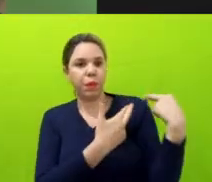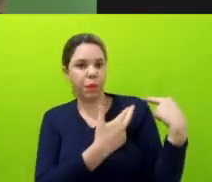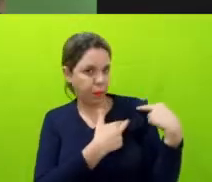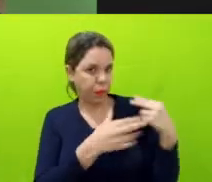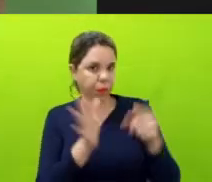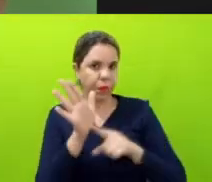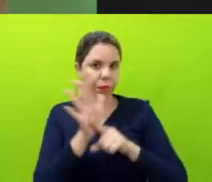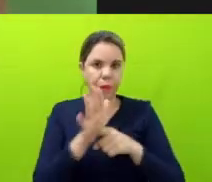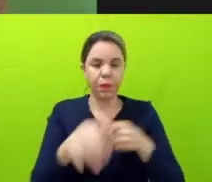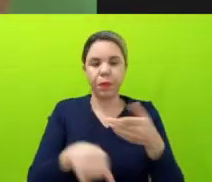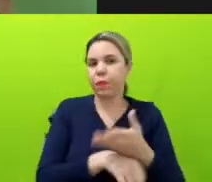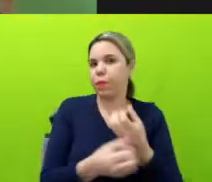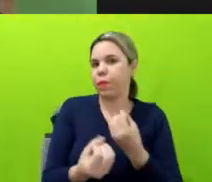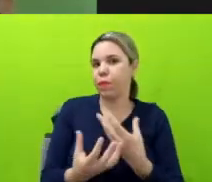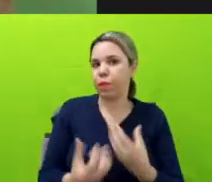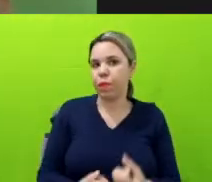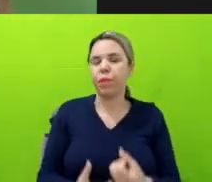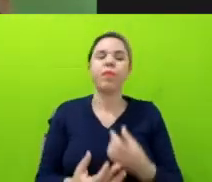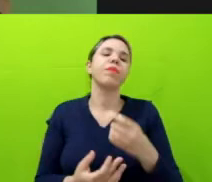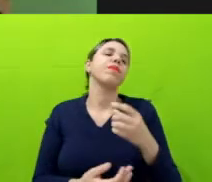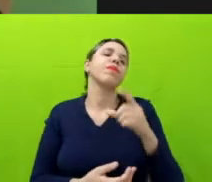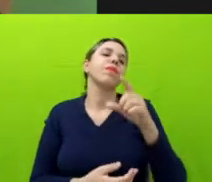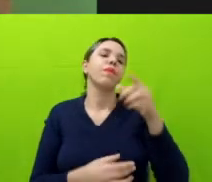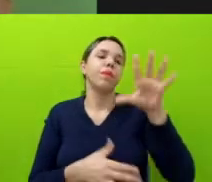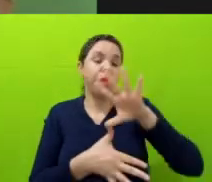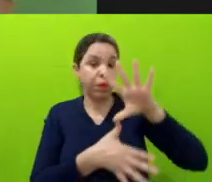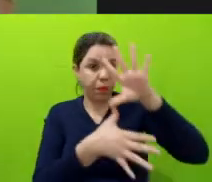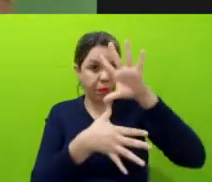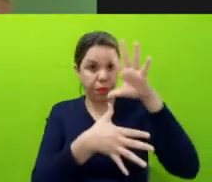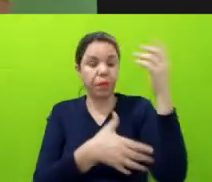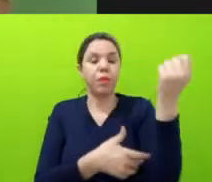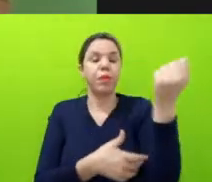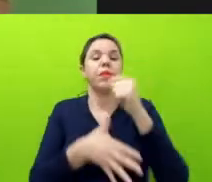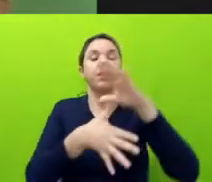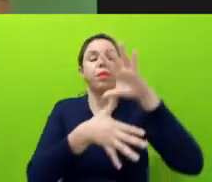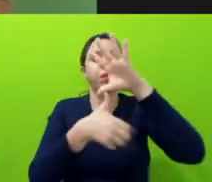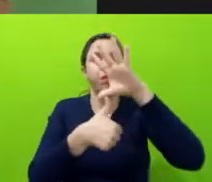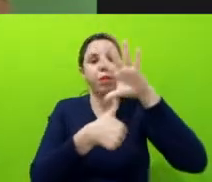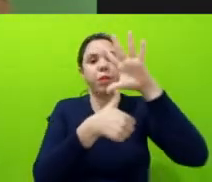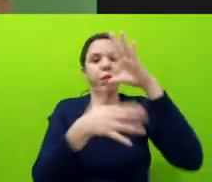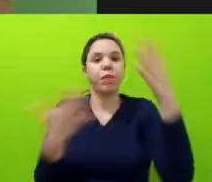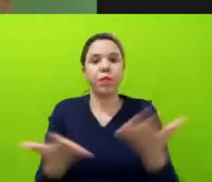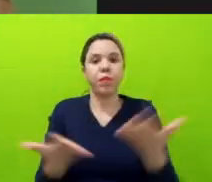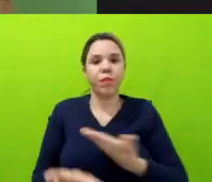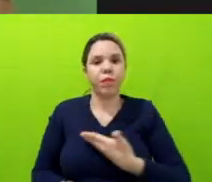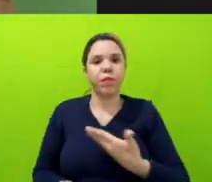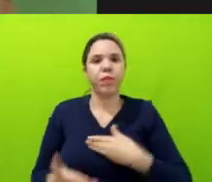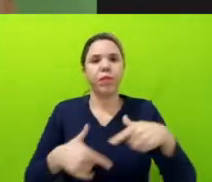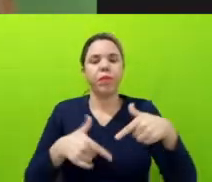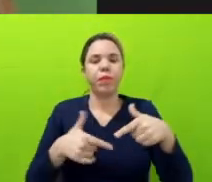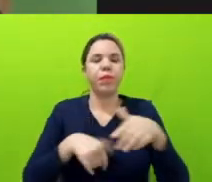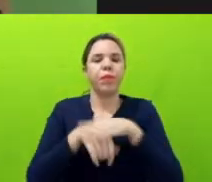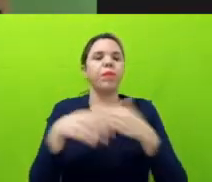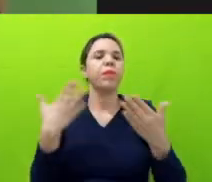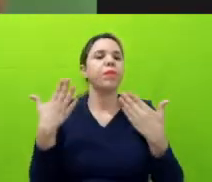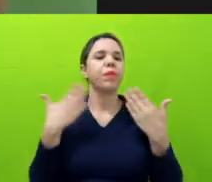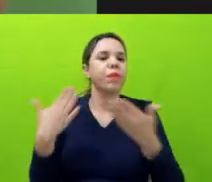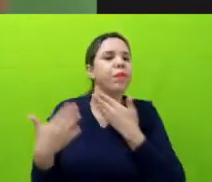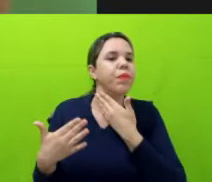of Artigo 19 Brasil and America do Sul, and today I am here with my colleagues to be able to a little bit